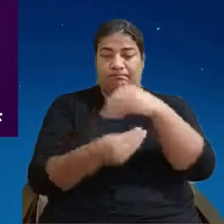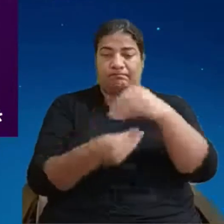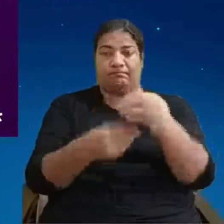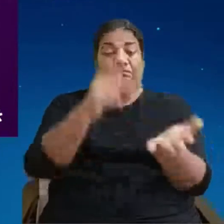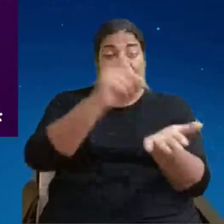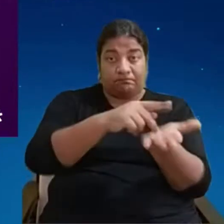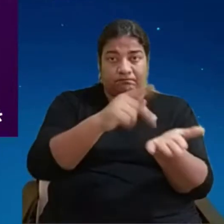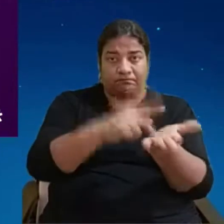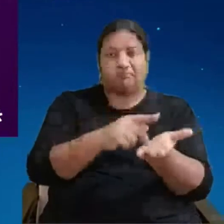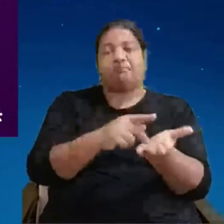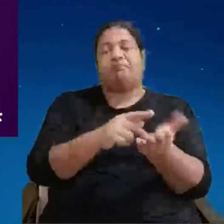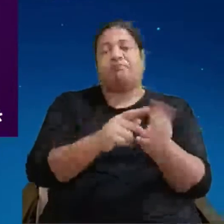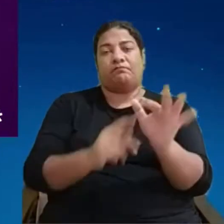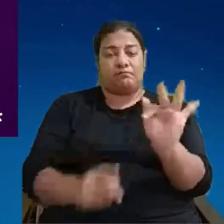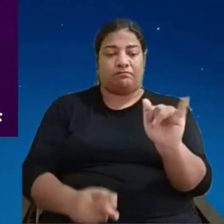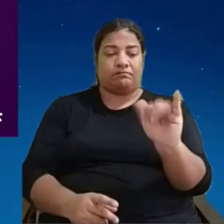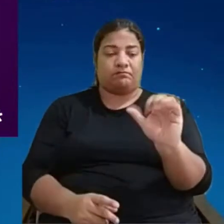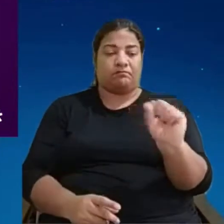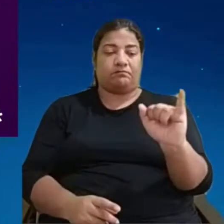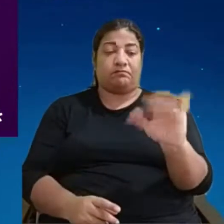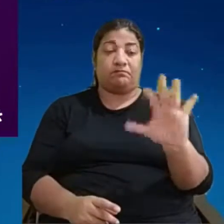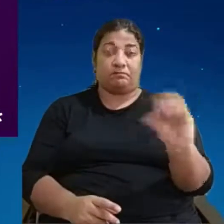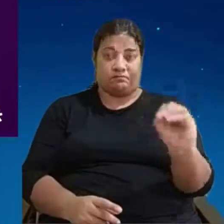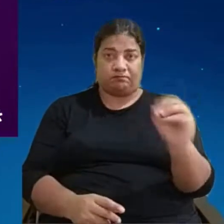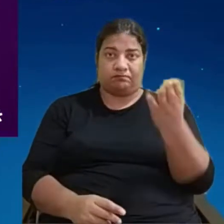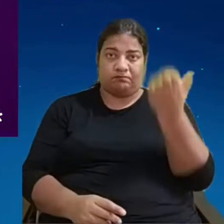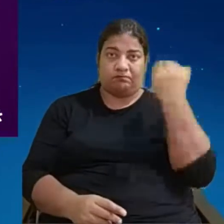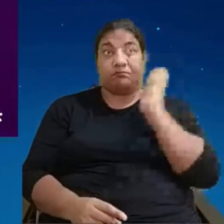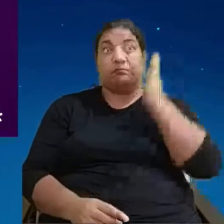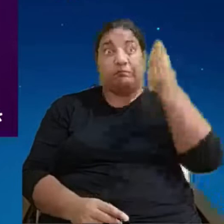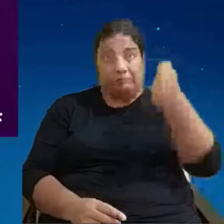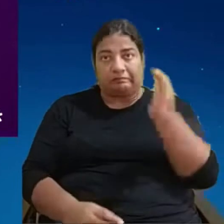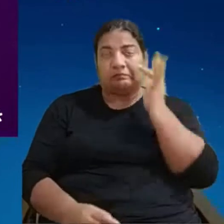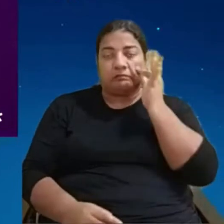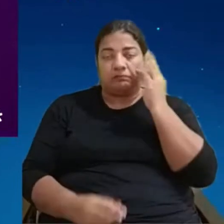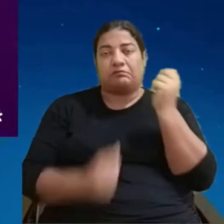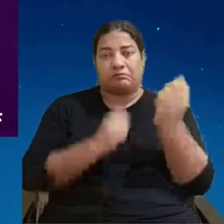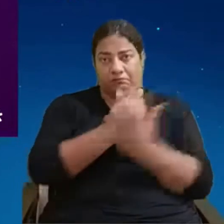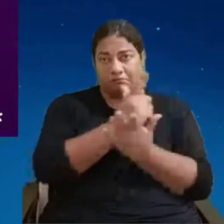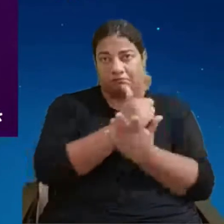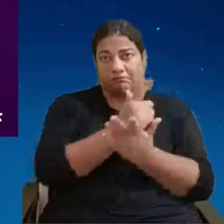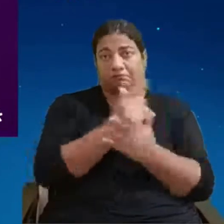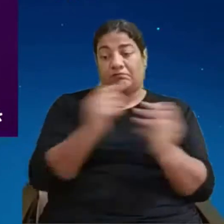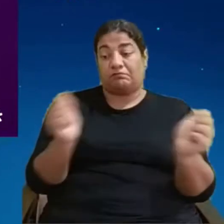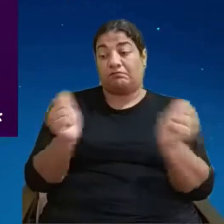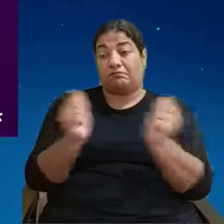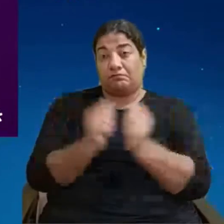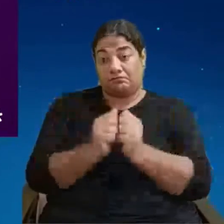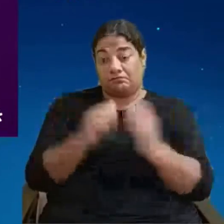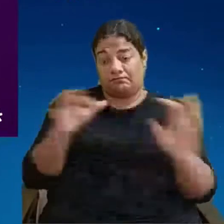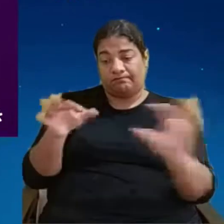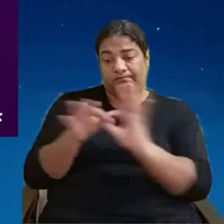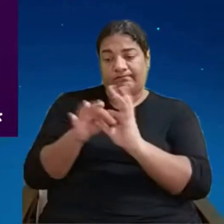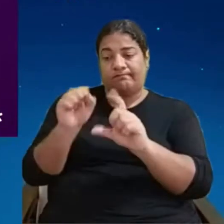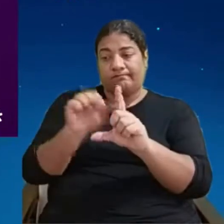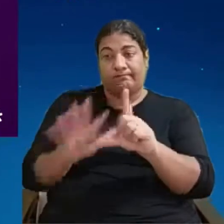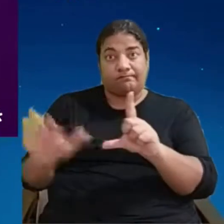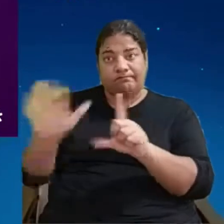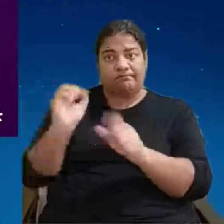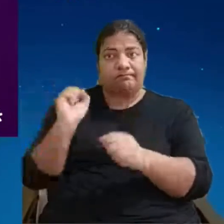levada para o mundo digital e eu garanto que esse pigente é só meu e não tem outro igual quer comprar? eu coloco o teu preço